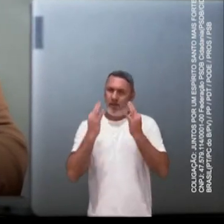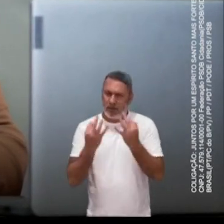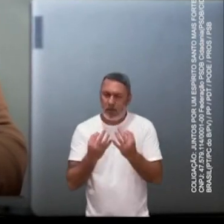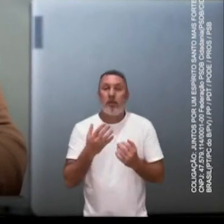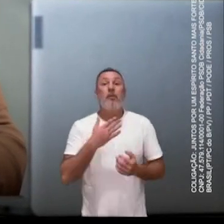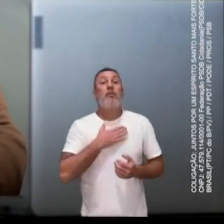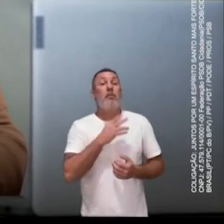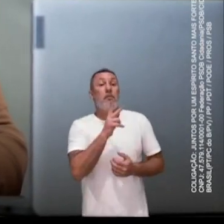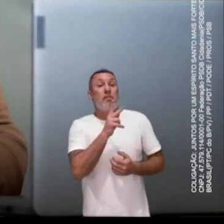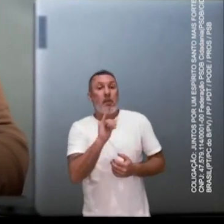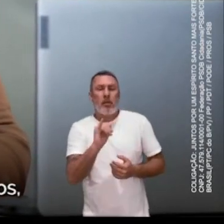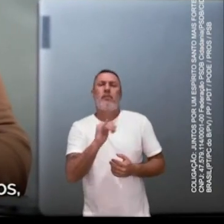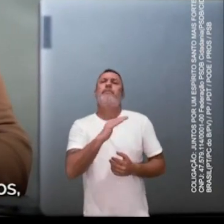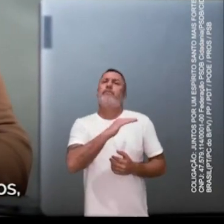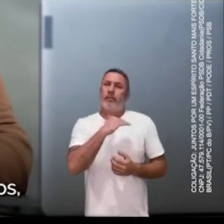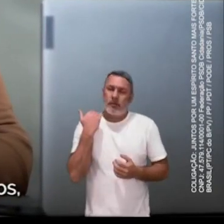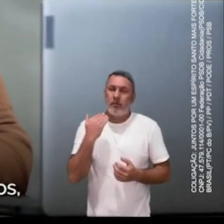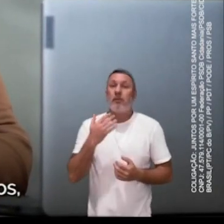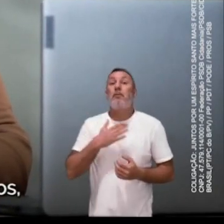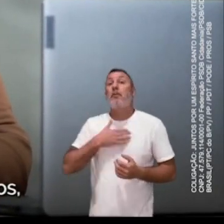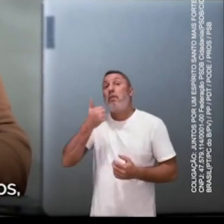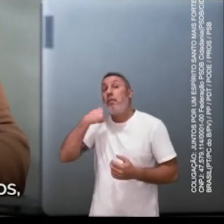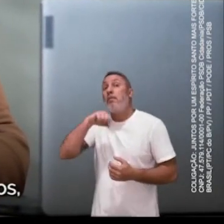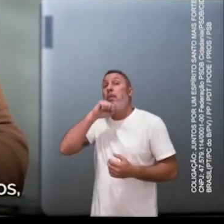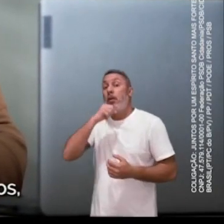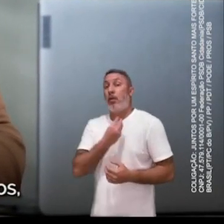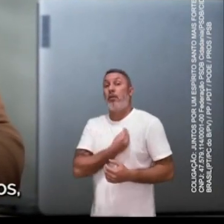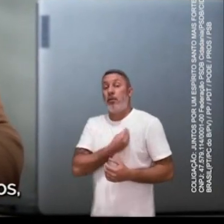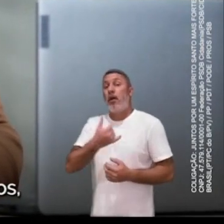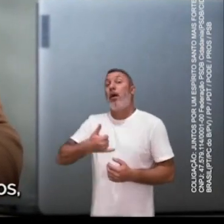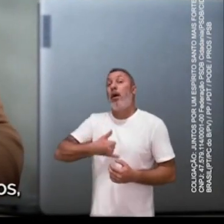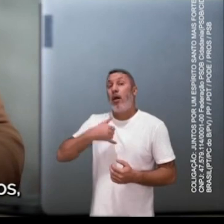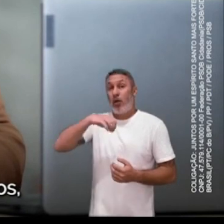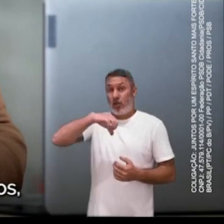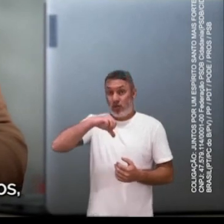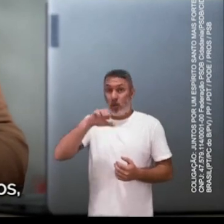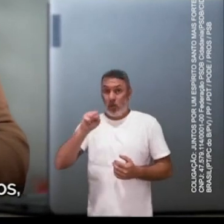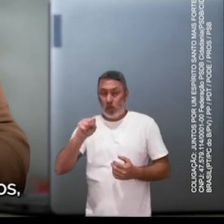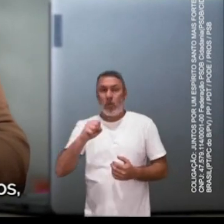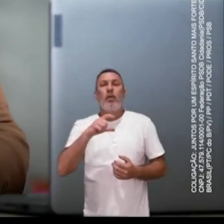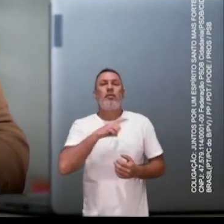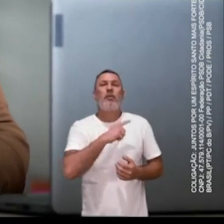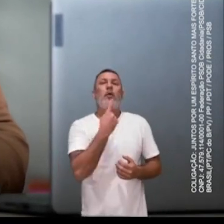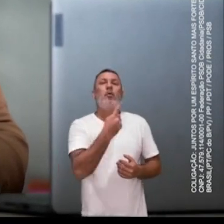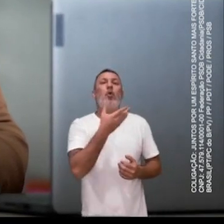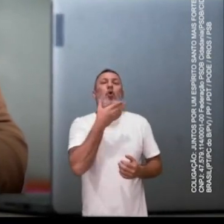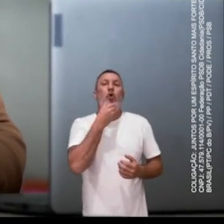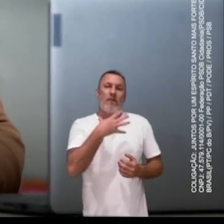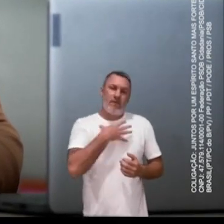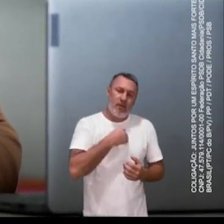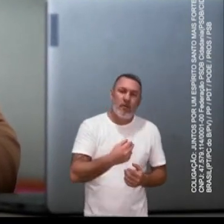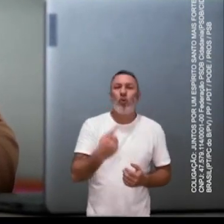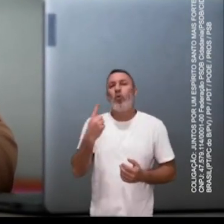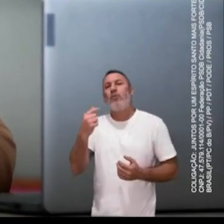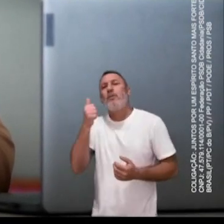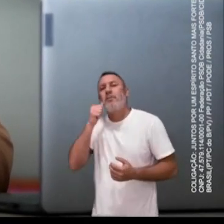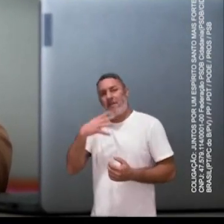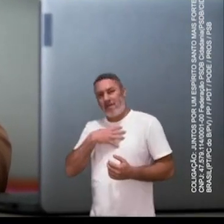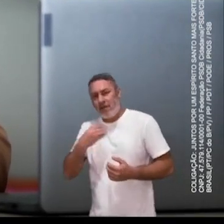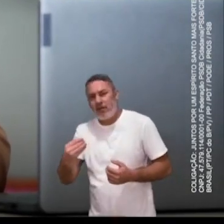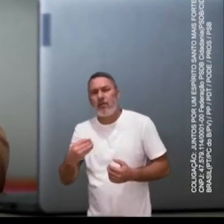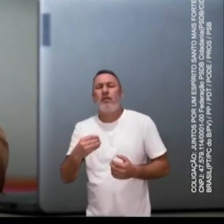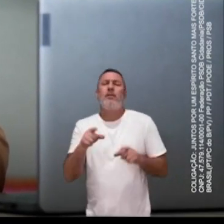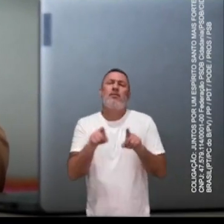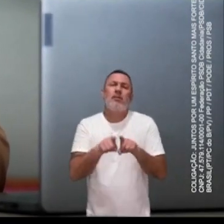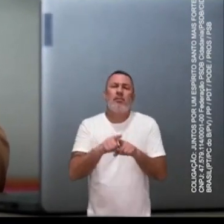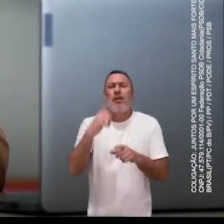Meu pai, Valdemar, já falecido. Minha mãe, Maria de Luz, de 98 anos. Meu filho, Gabriel. Minha filha, Júlia.